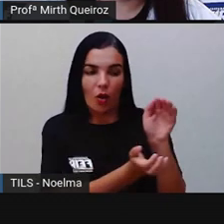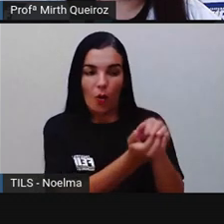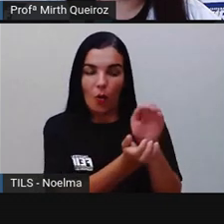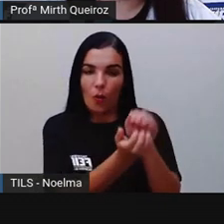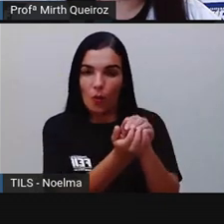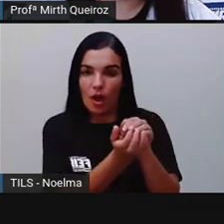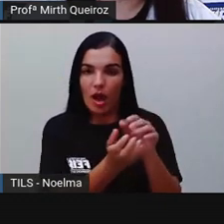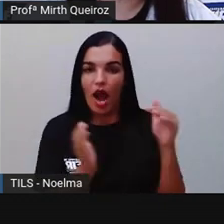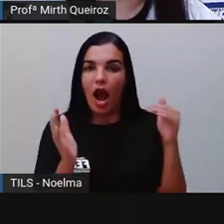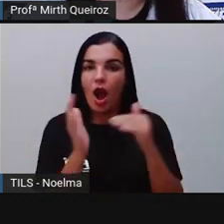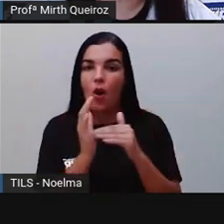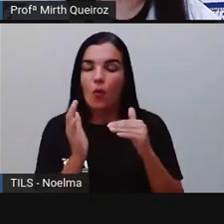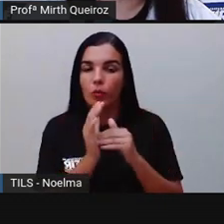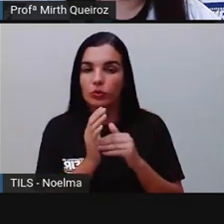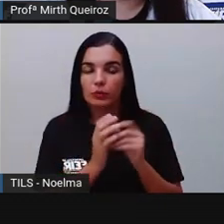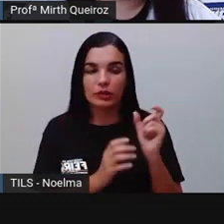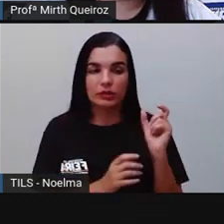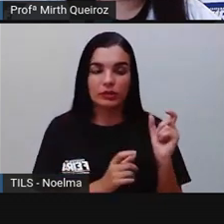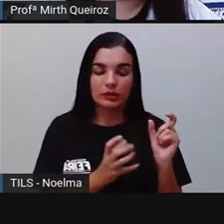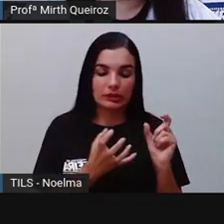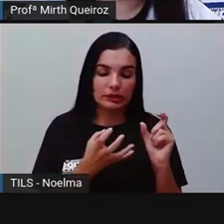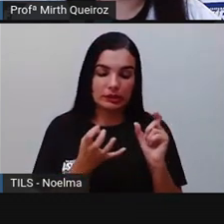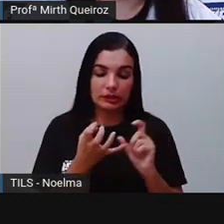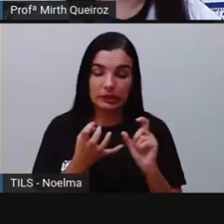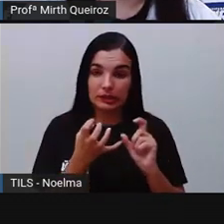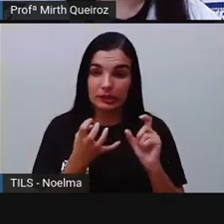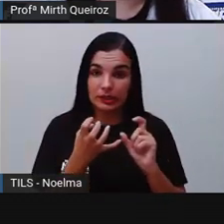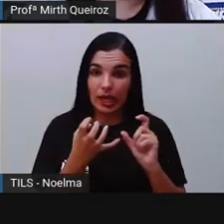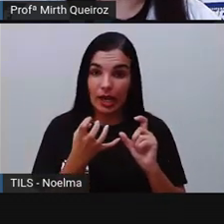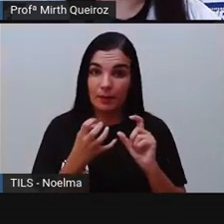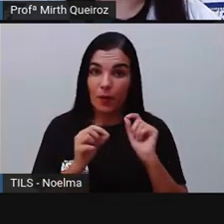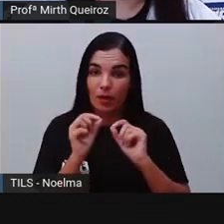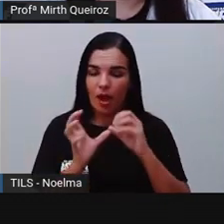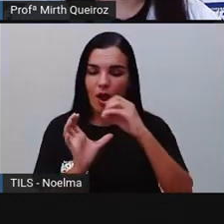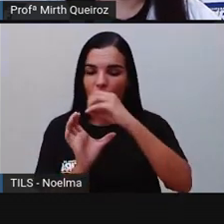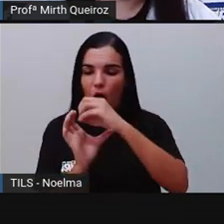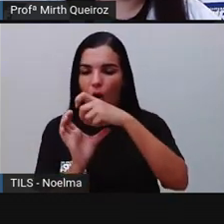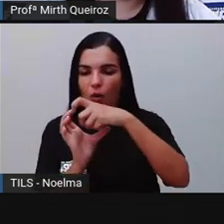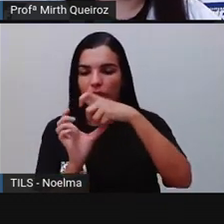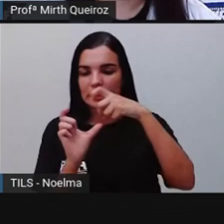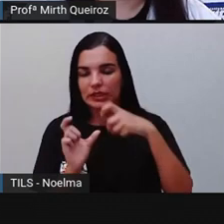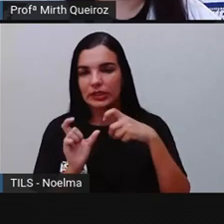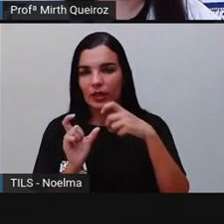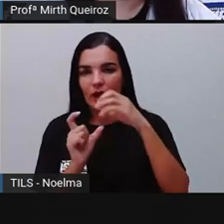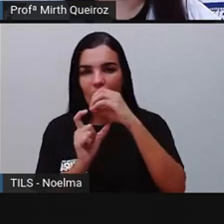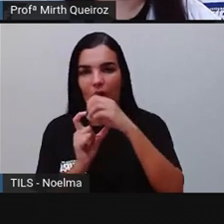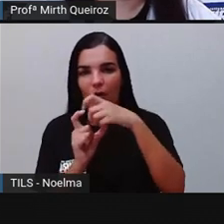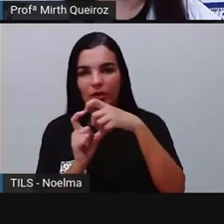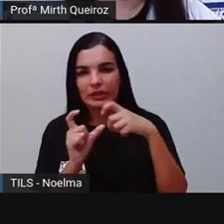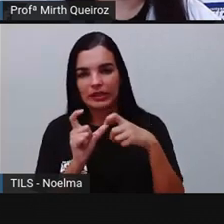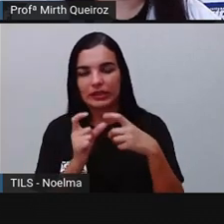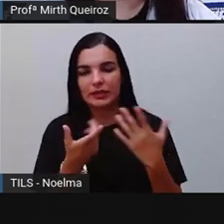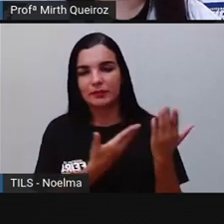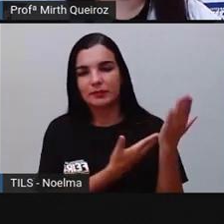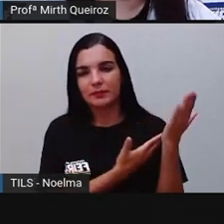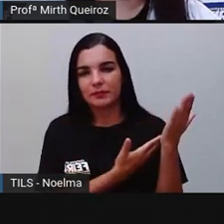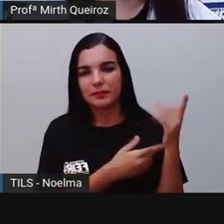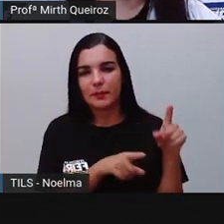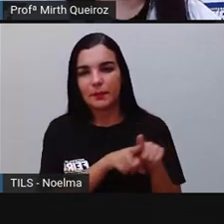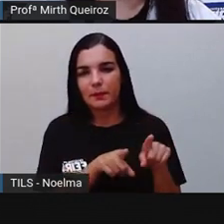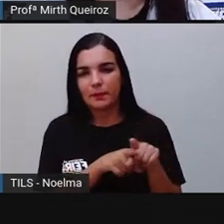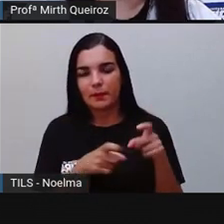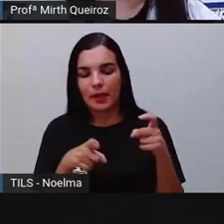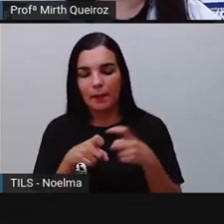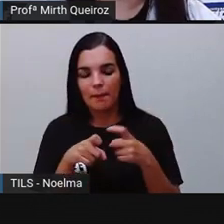forte, ele é a última sílaba, então se trata de uma palavra oxítona. Médico. Médico. É o quê?